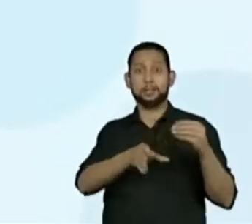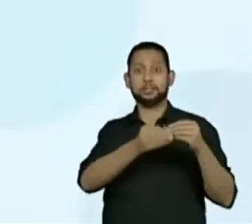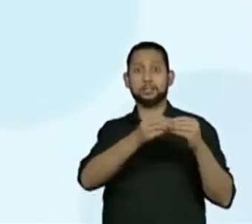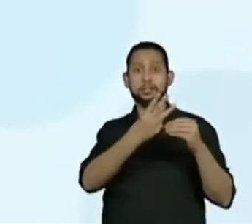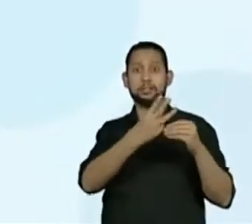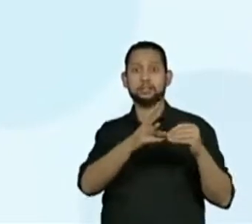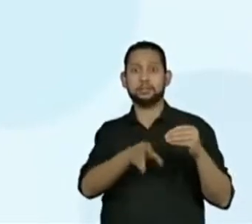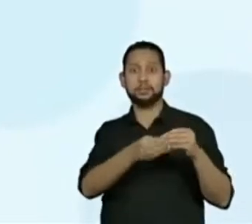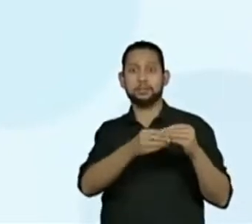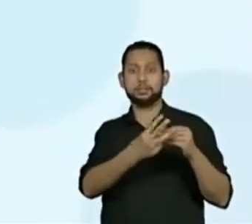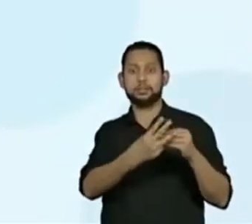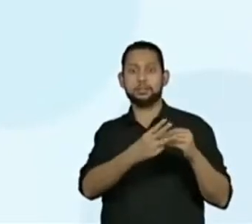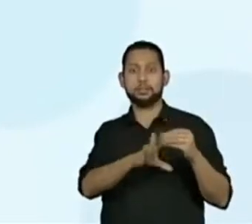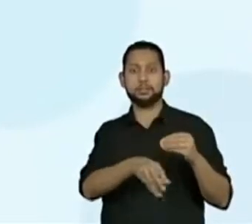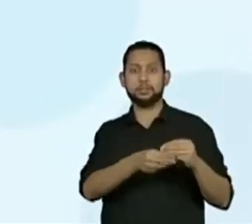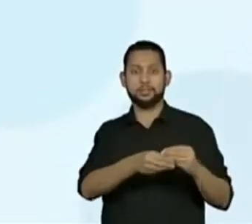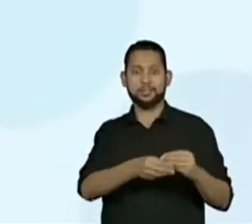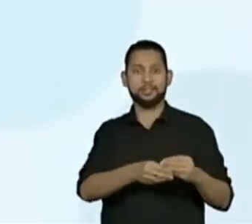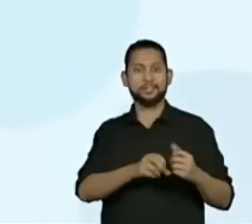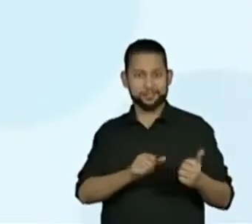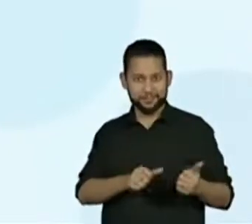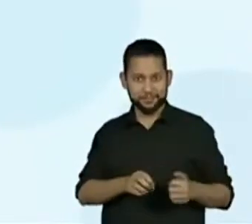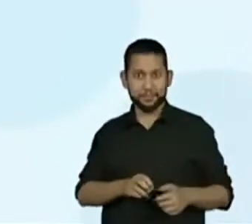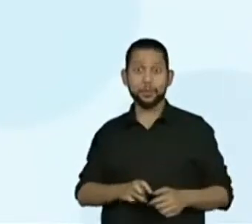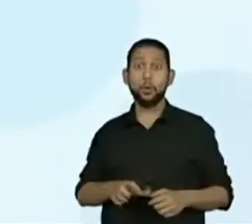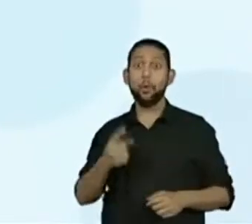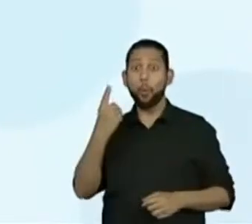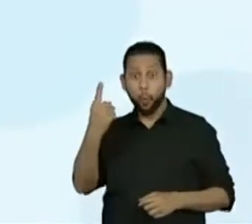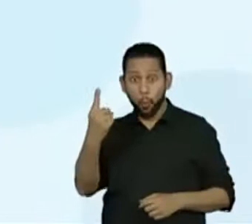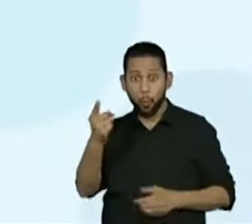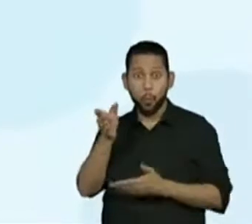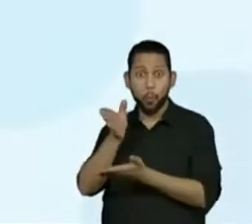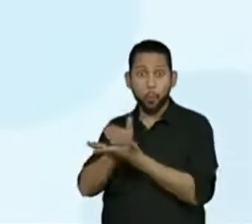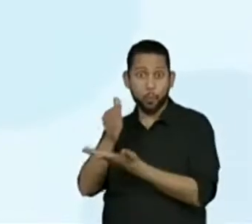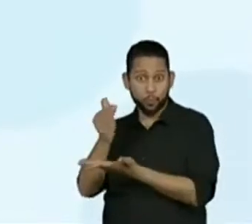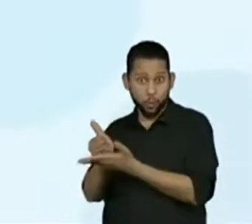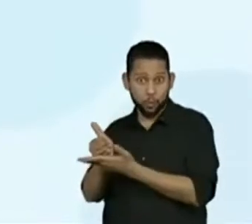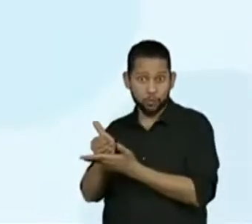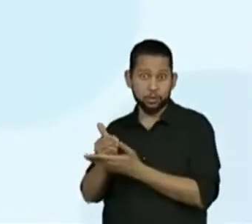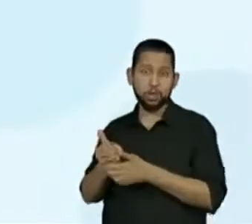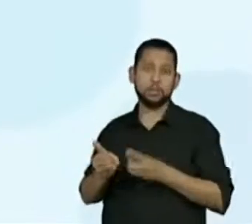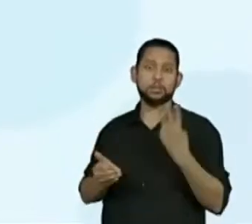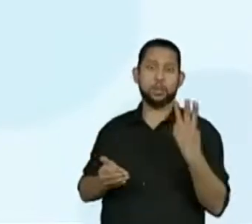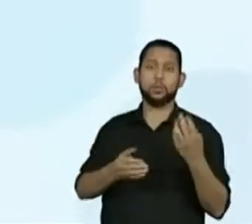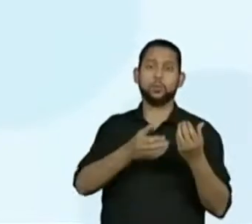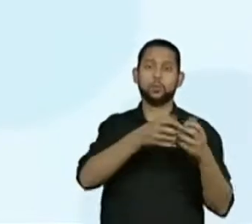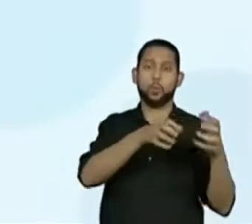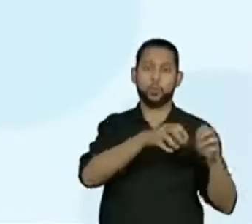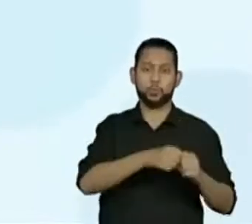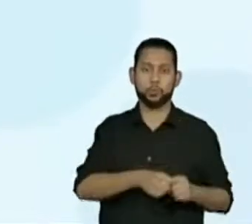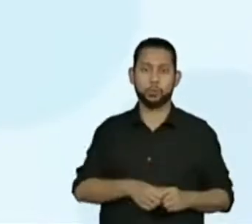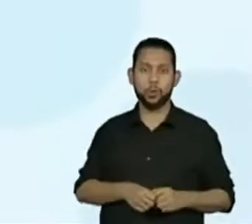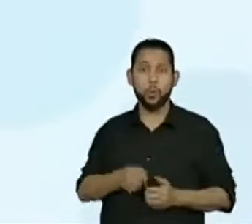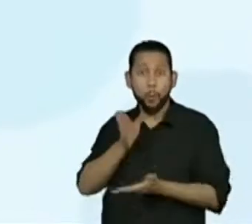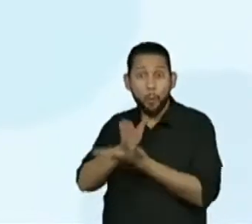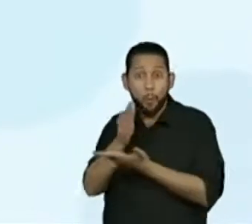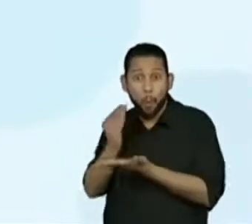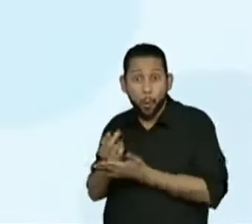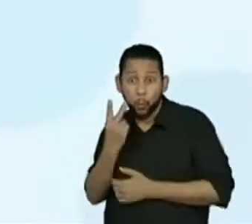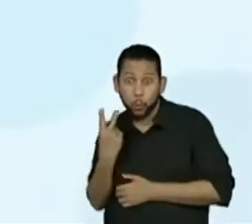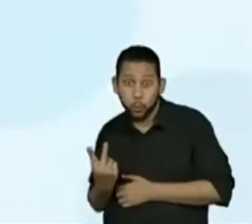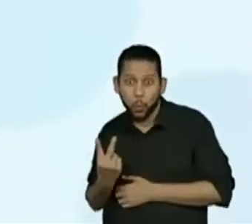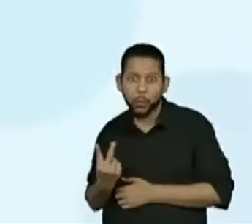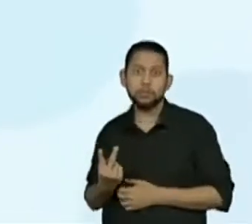ovos. 3 ovos, depois 2 receitas, 6 ovos. 3 receitas, 9 ovos. Se fossem 4